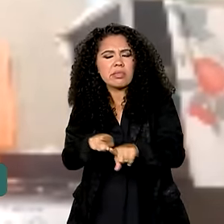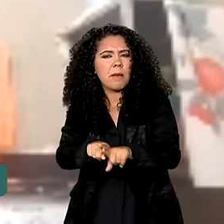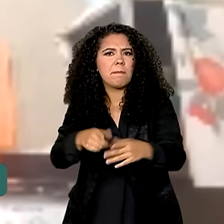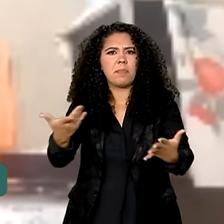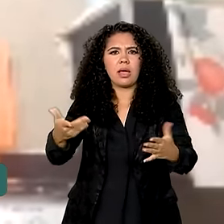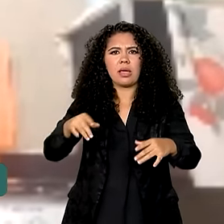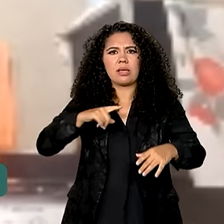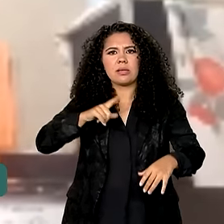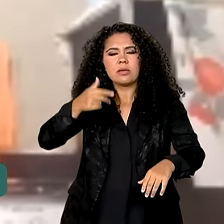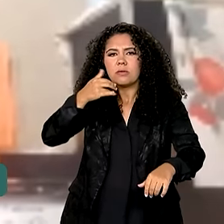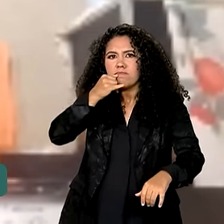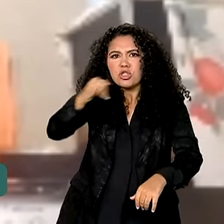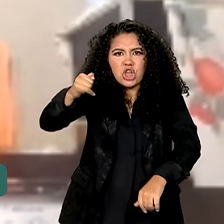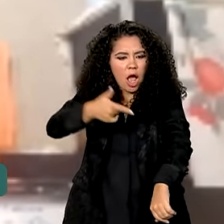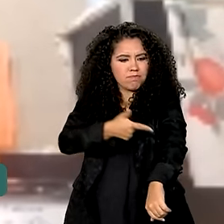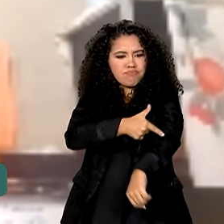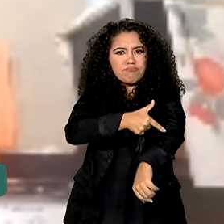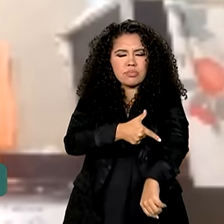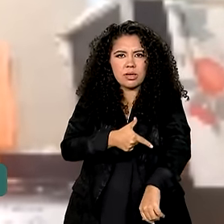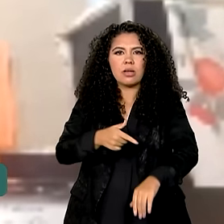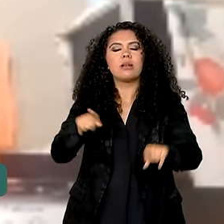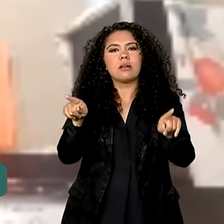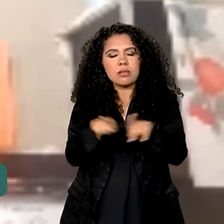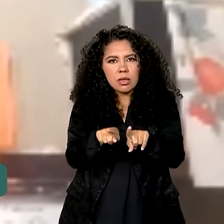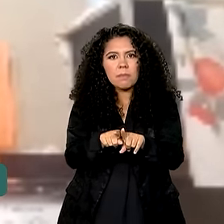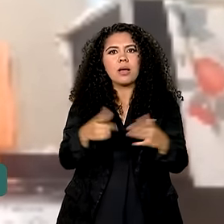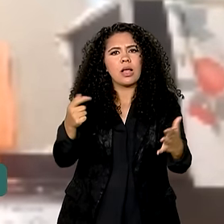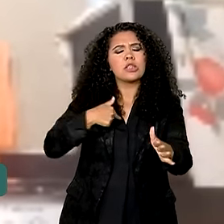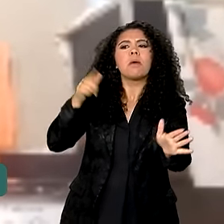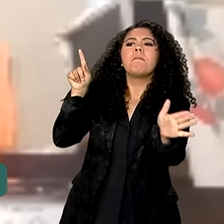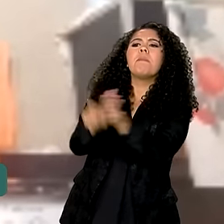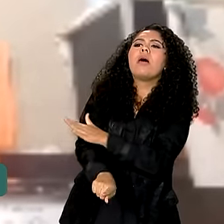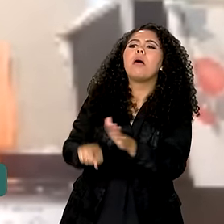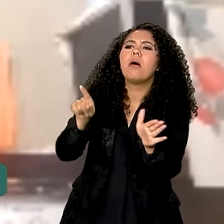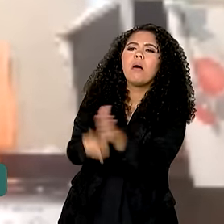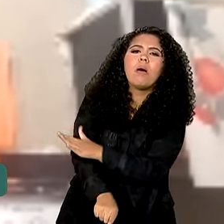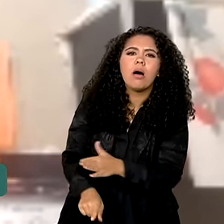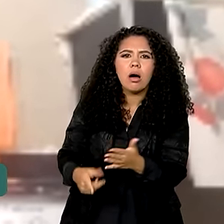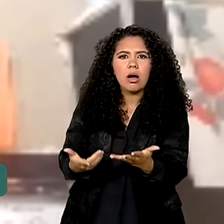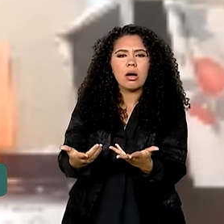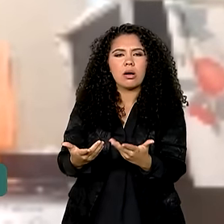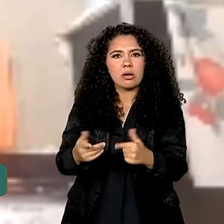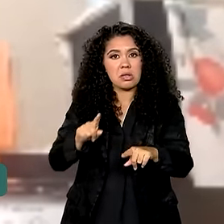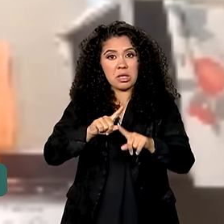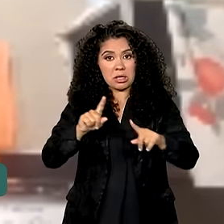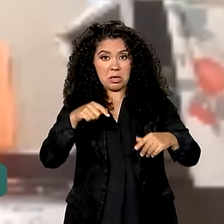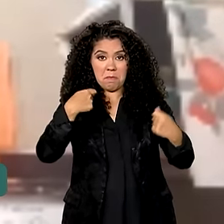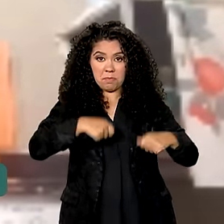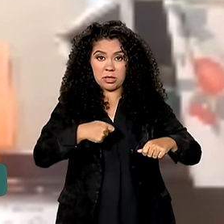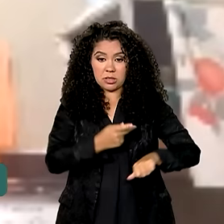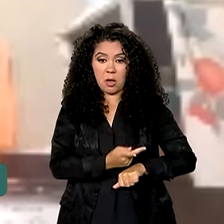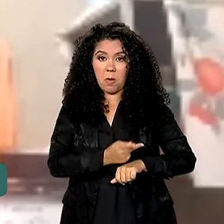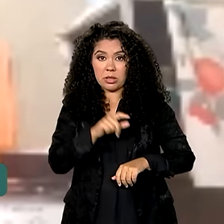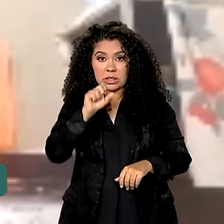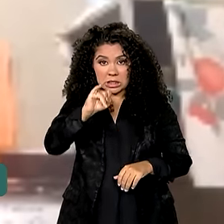arma de choque. A gente foi questionar. Quando a gente questionou, eles falaram que para falar com a gente tem que ser